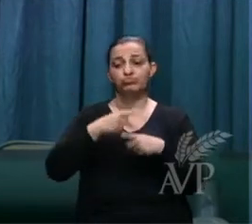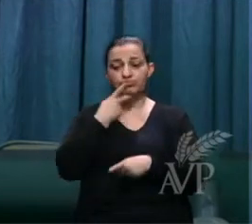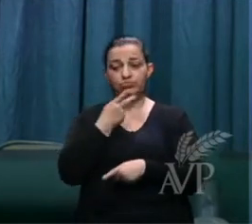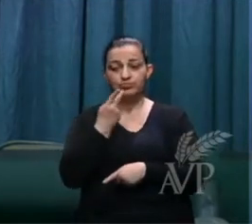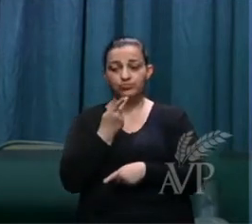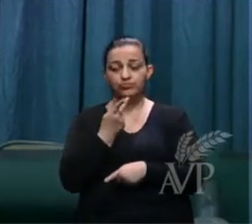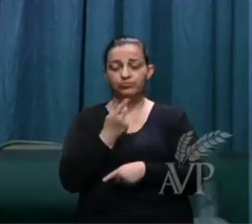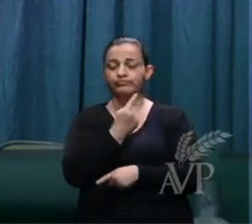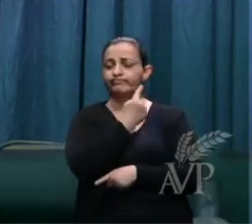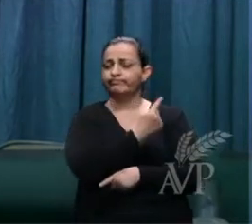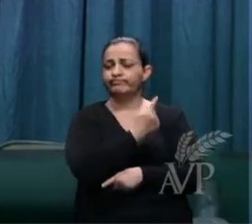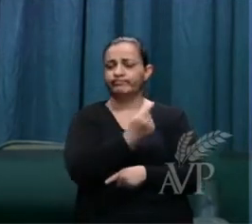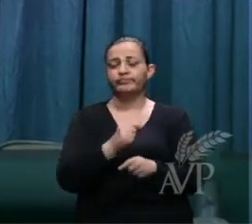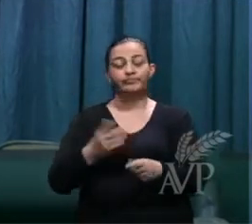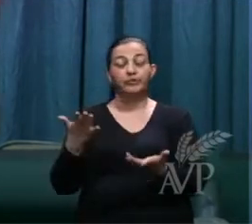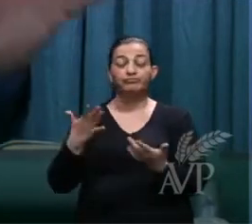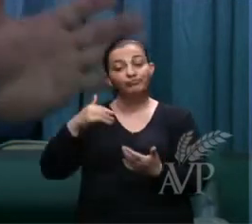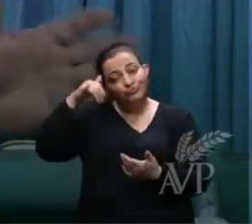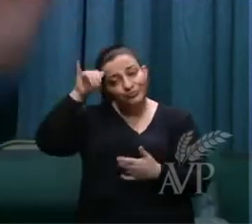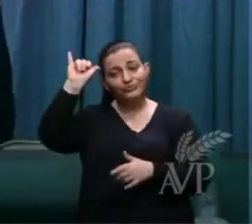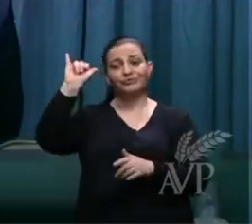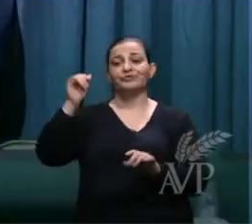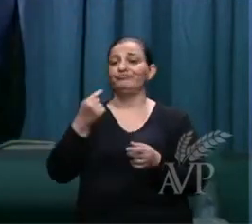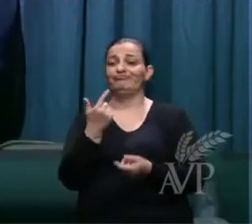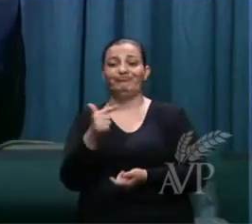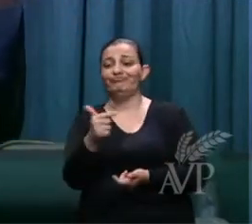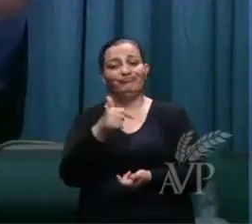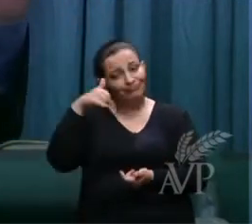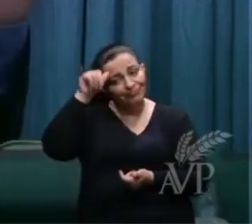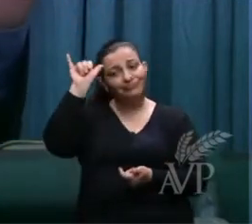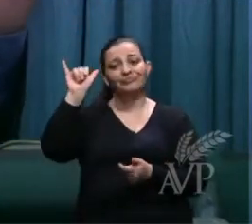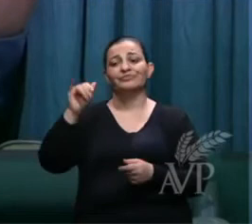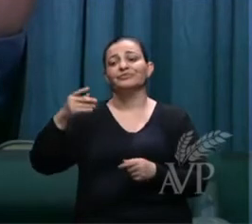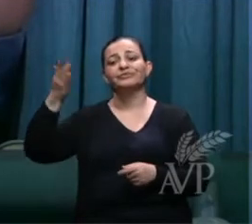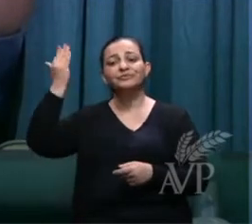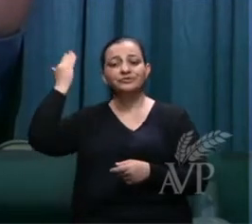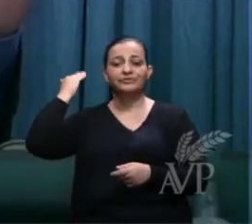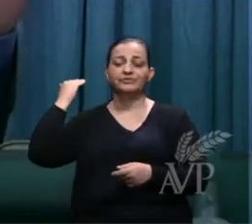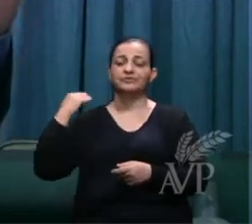Então, não há como evitar prestar contas naquele dia.